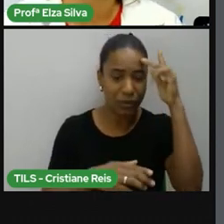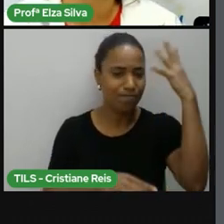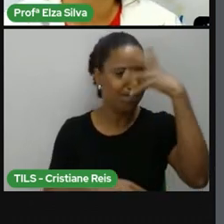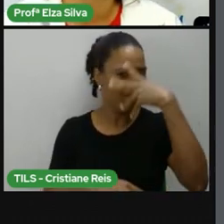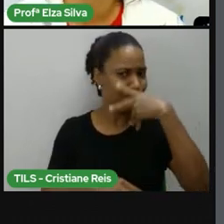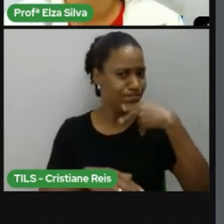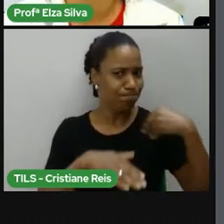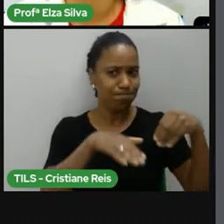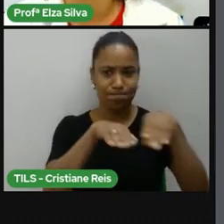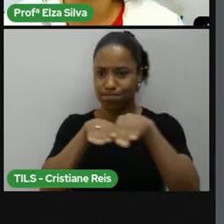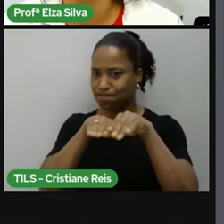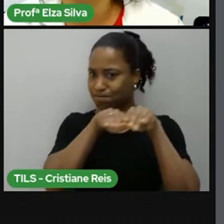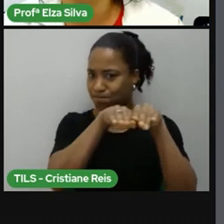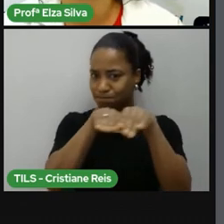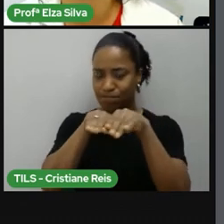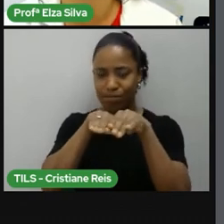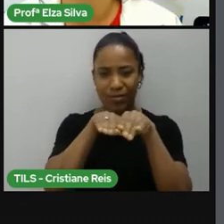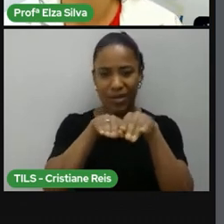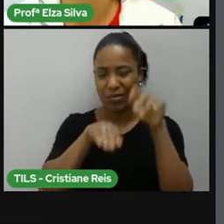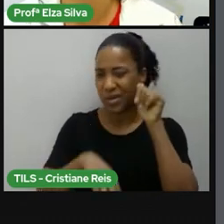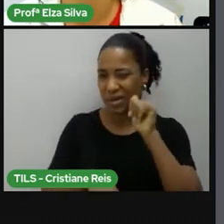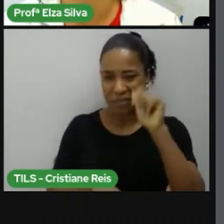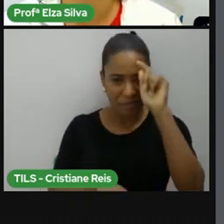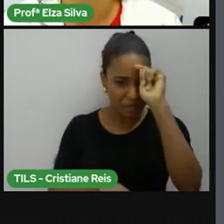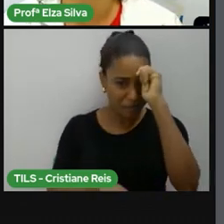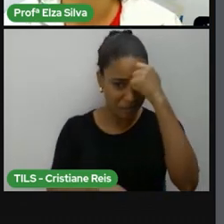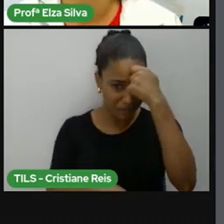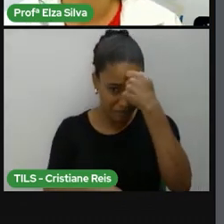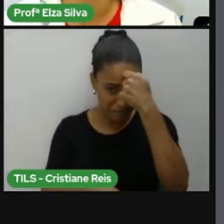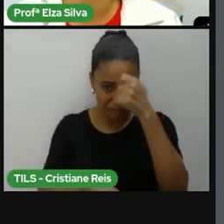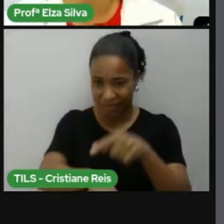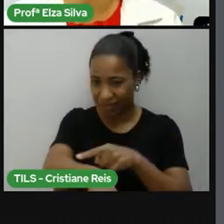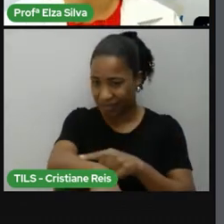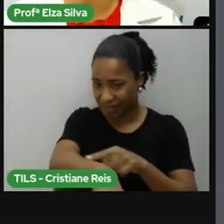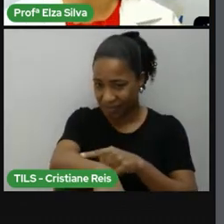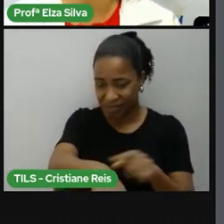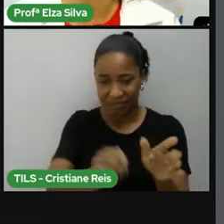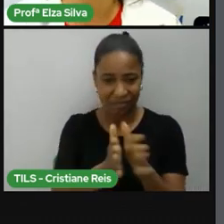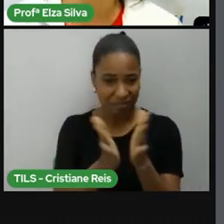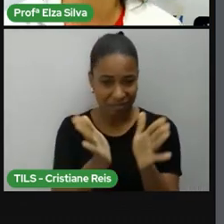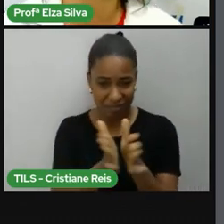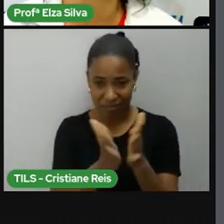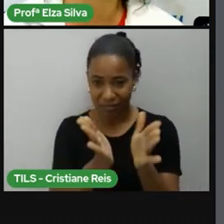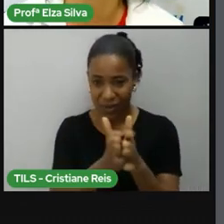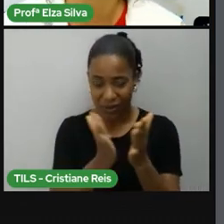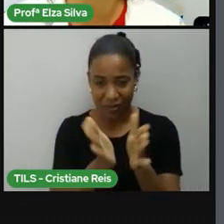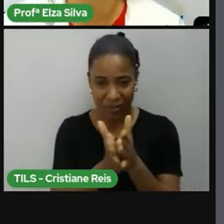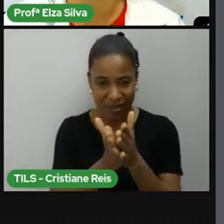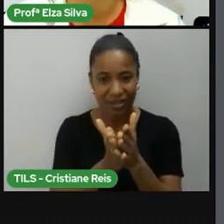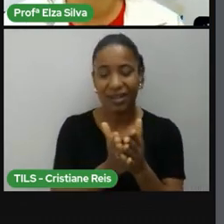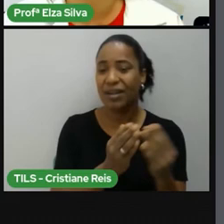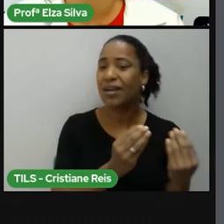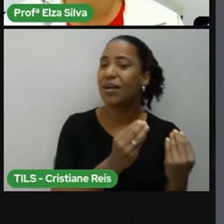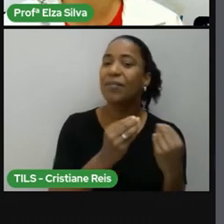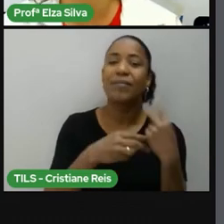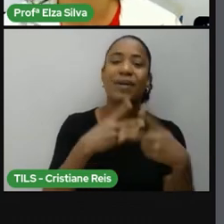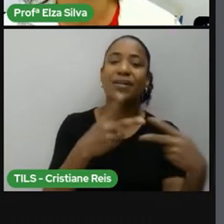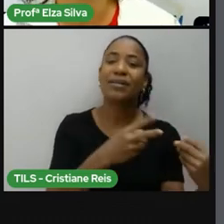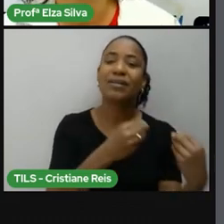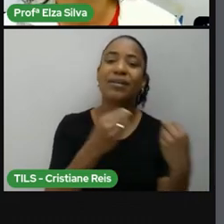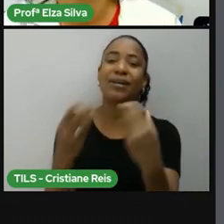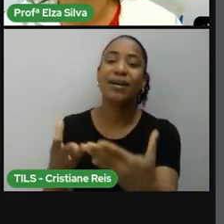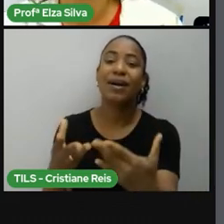ostenta Garotas negras e pobres como ela costumavam ganhar de presente bonecas brancas de olhos